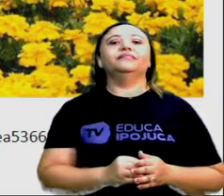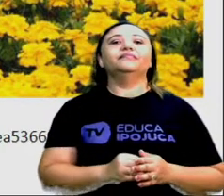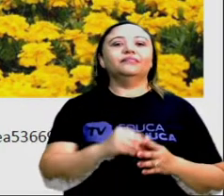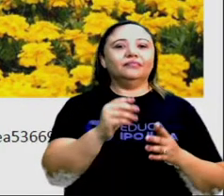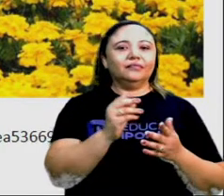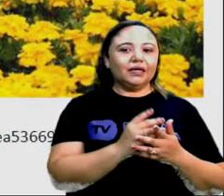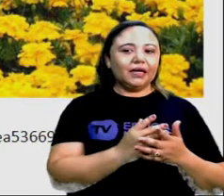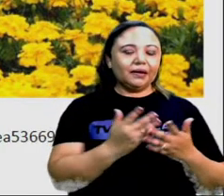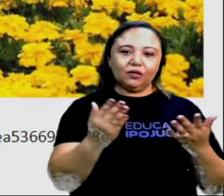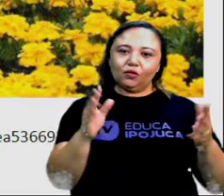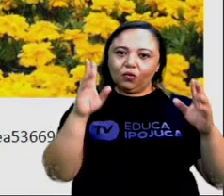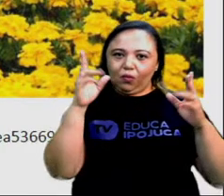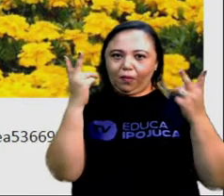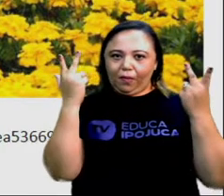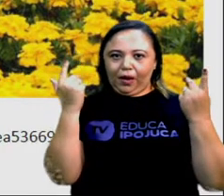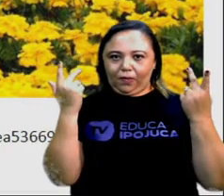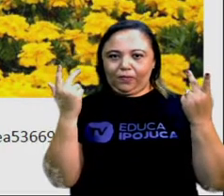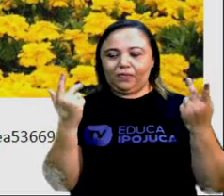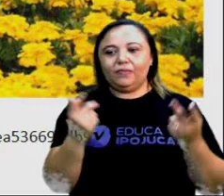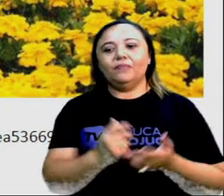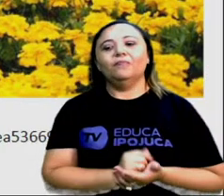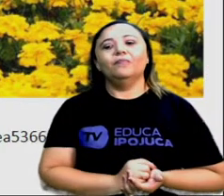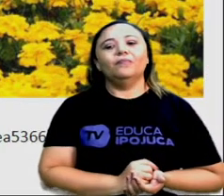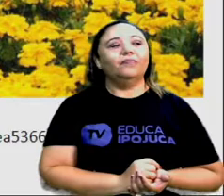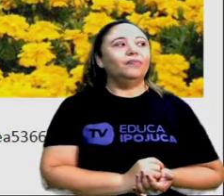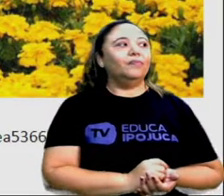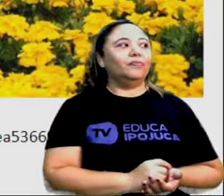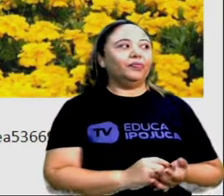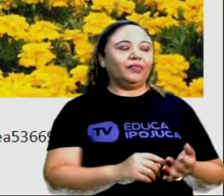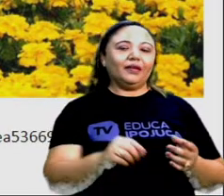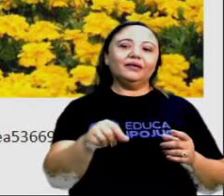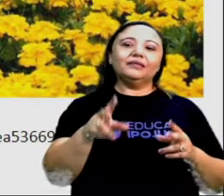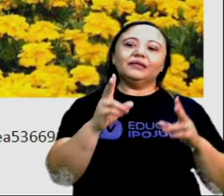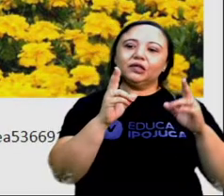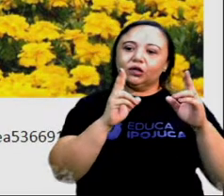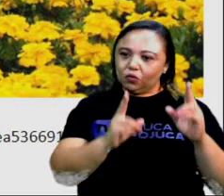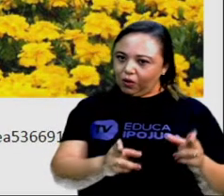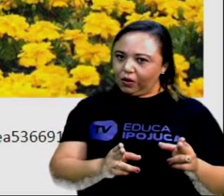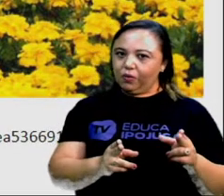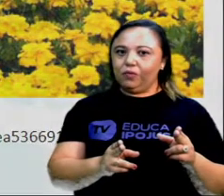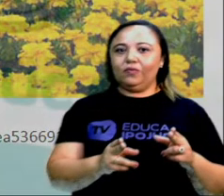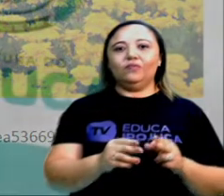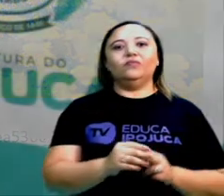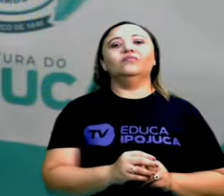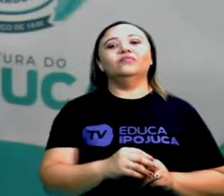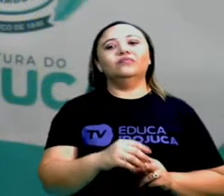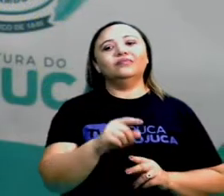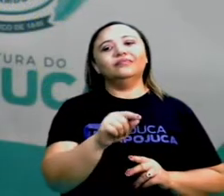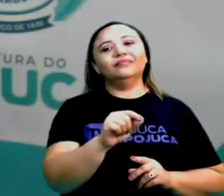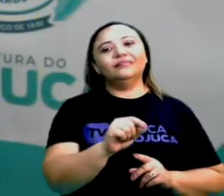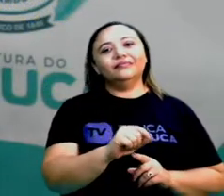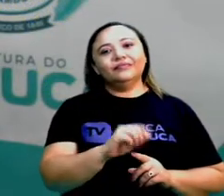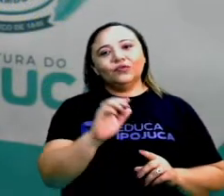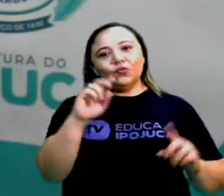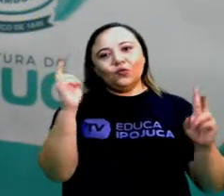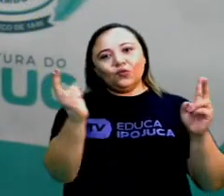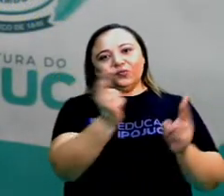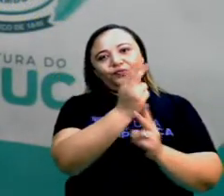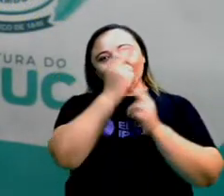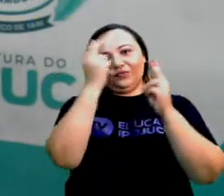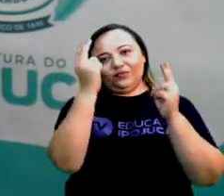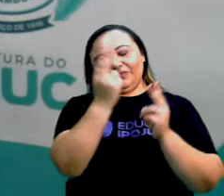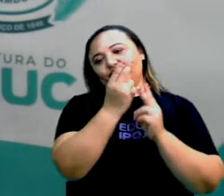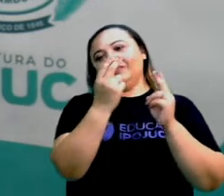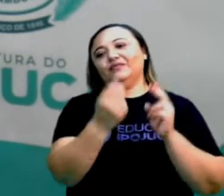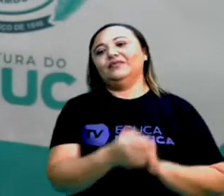duração. É igual ao verão, a primavera é igual ao outono. Os dias e as noites têm a mesma duração e a